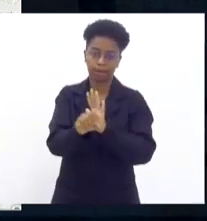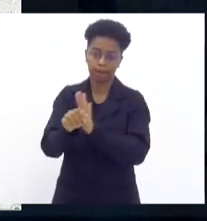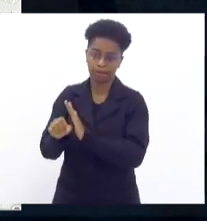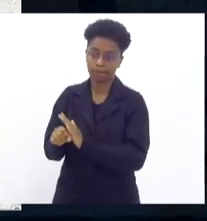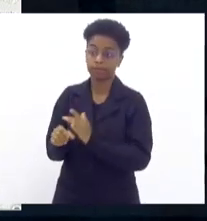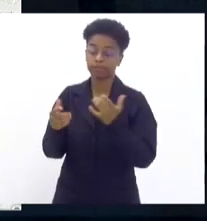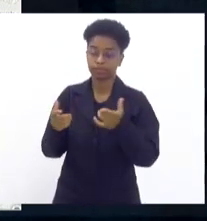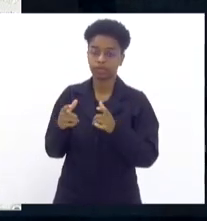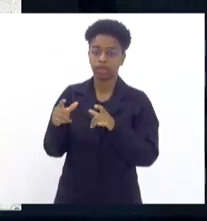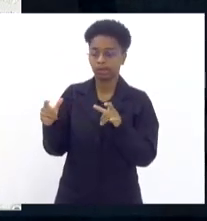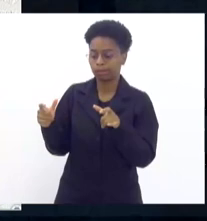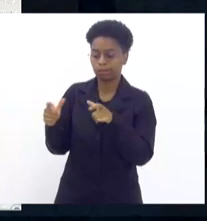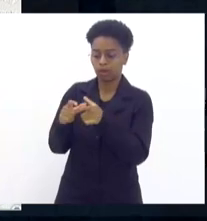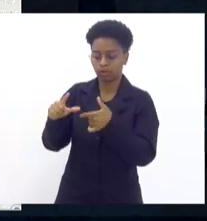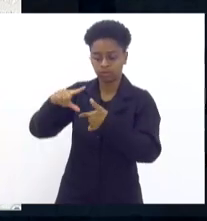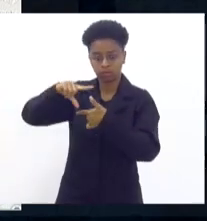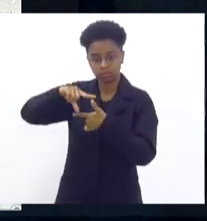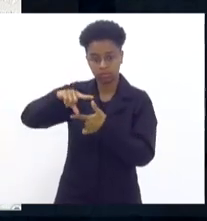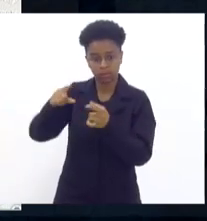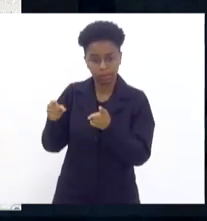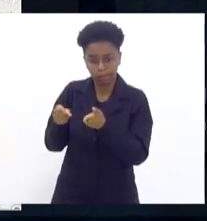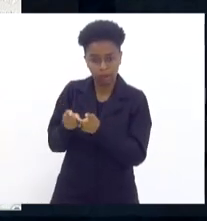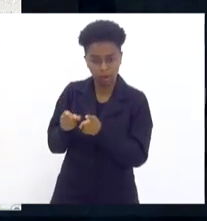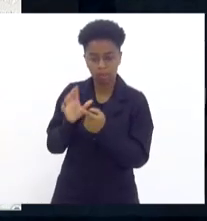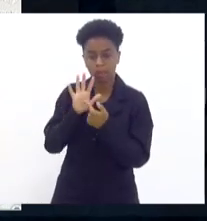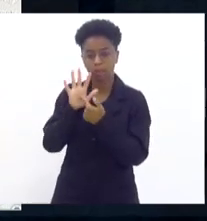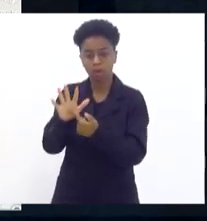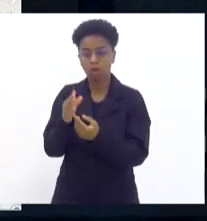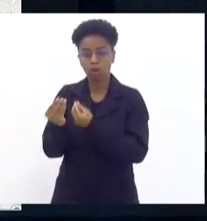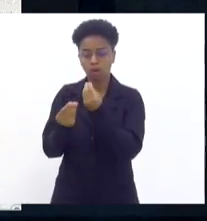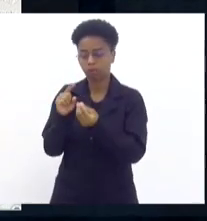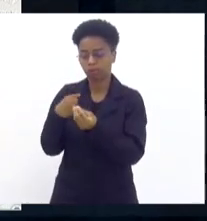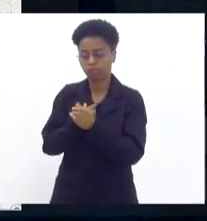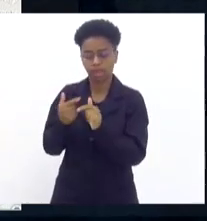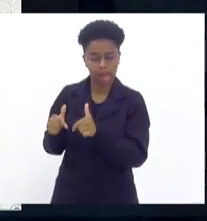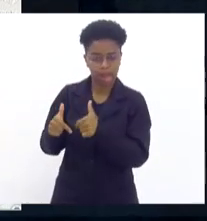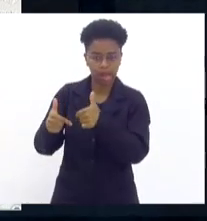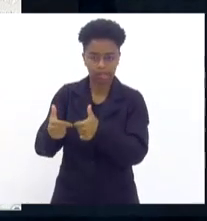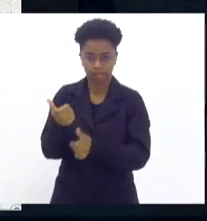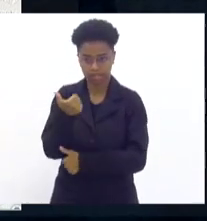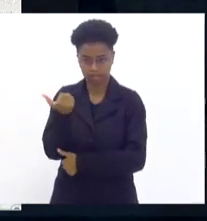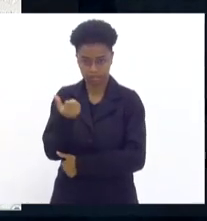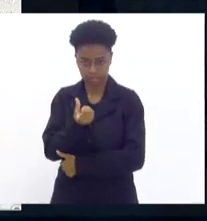nós, através das nossas agências de inteligência, tanto do 16º...